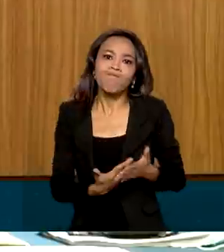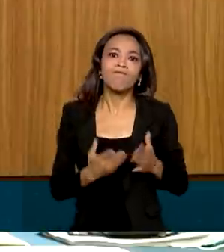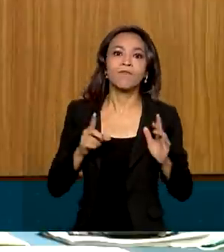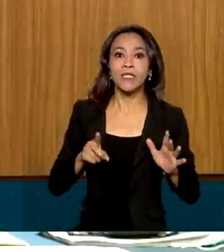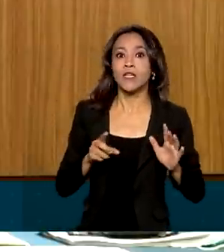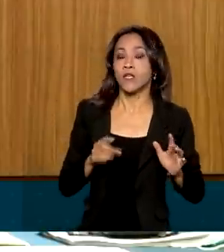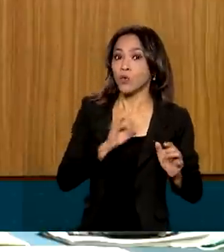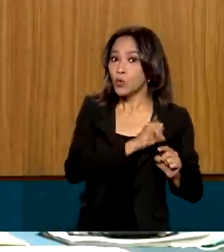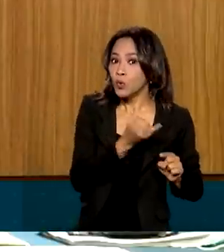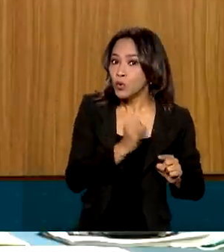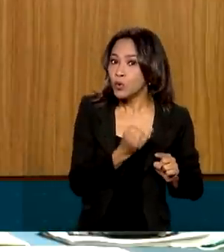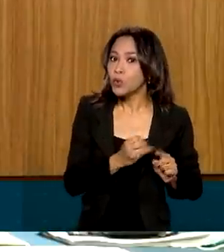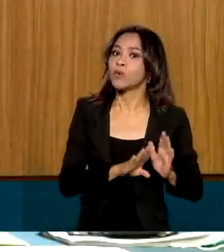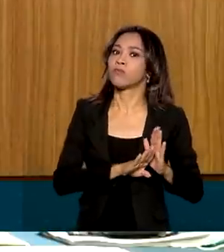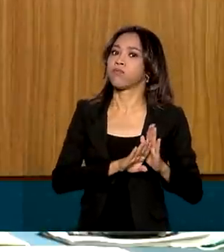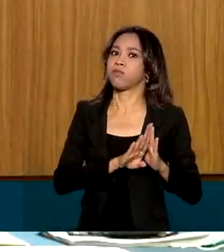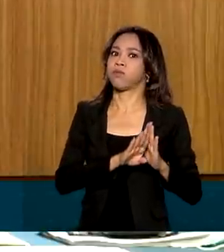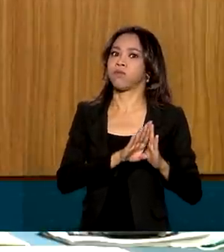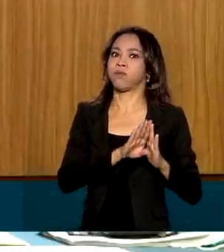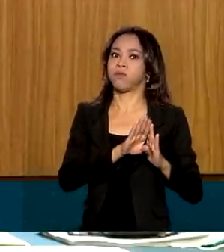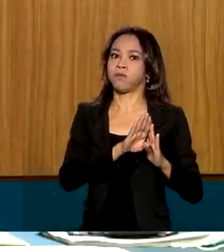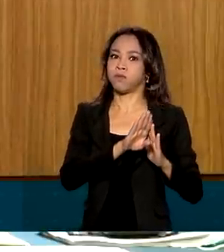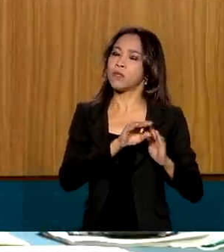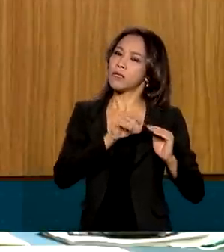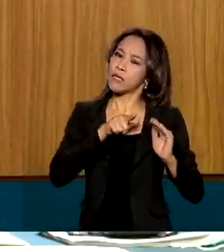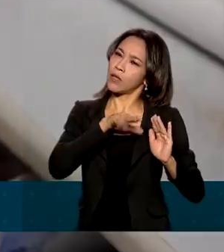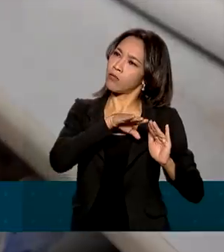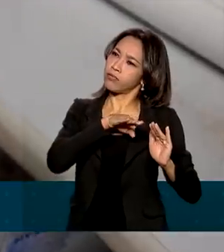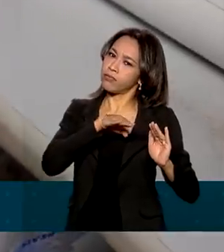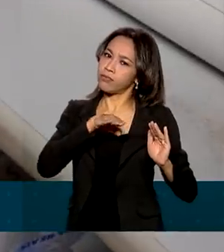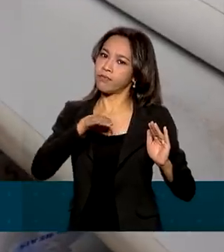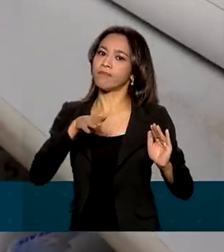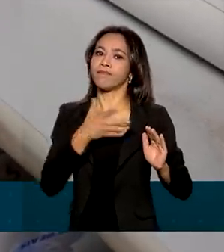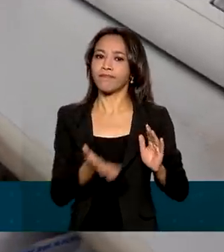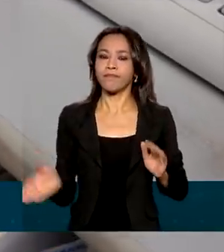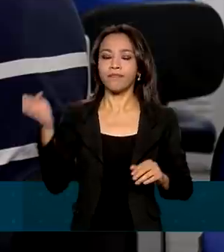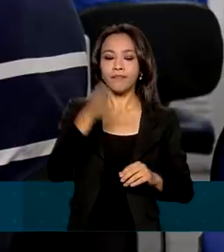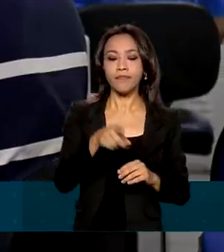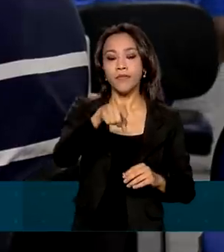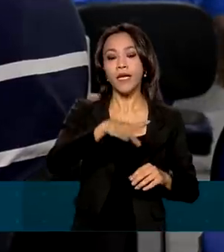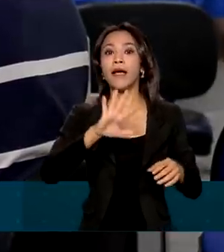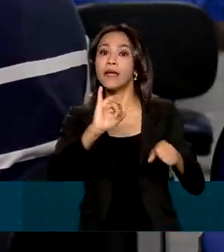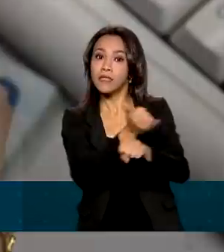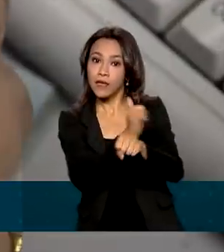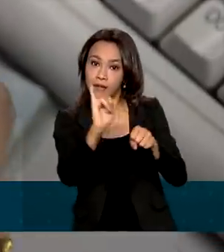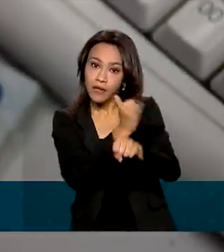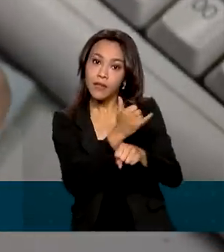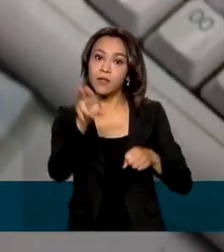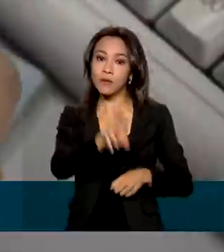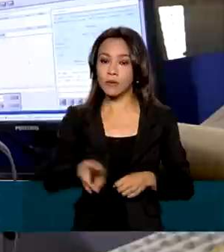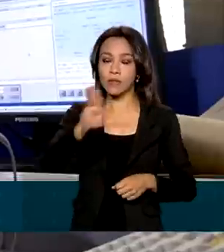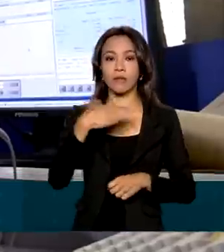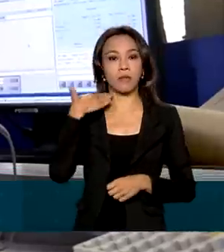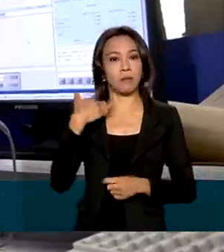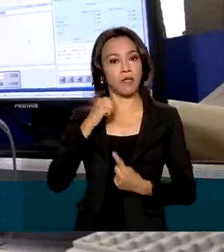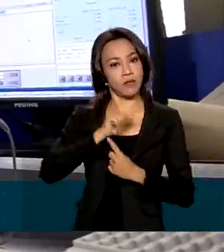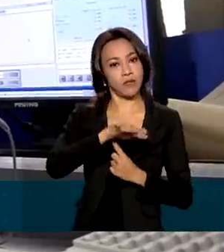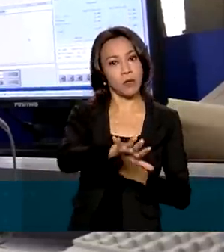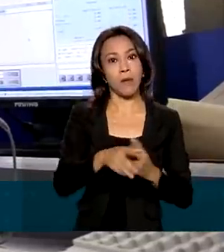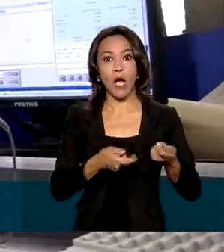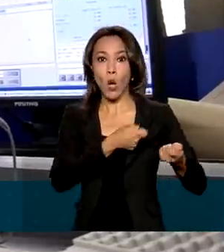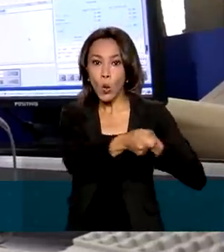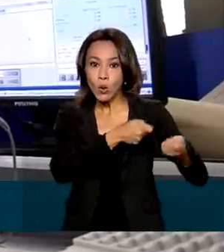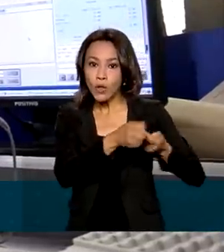mas a parte longa da curva de juros se comporta melhor. Um dos instrumentos utilizados pelo Banco Central para controlar a